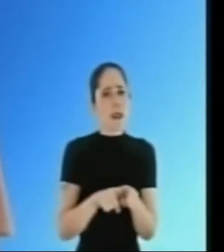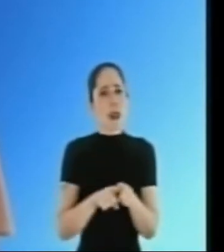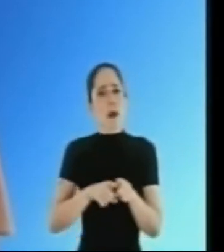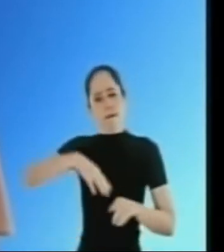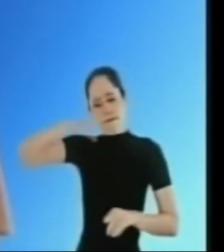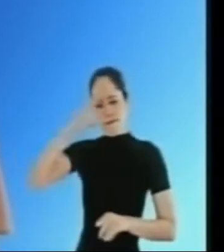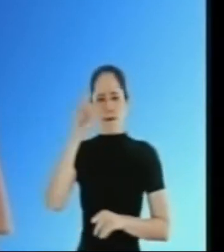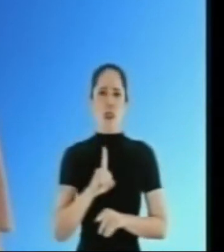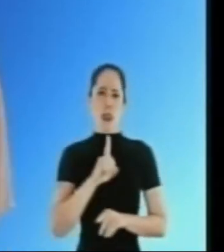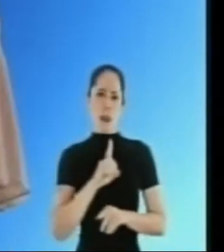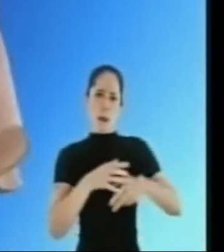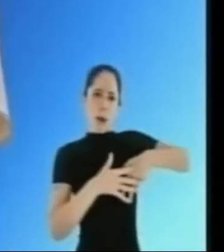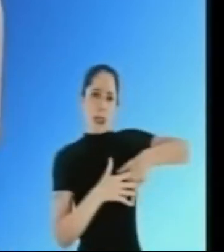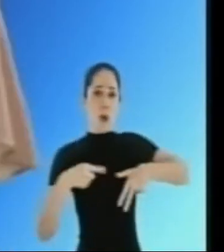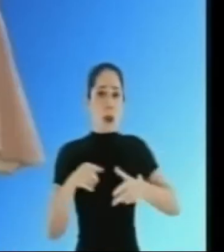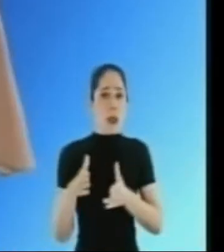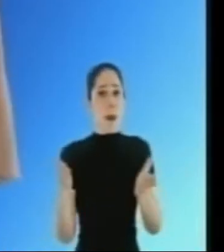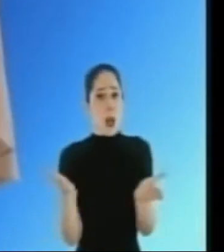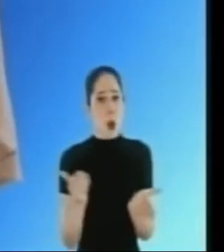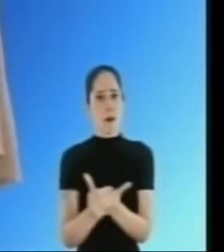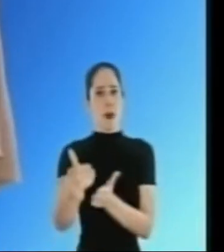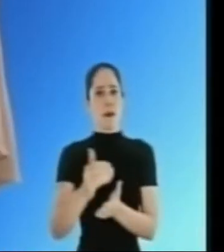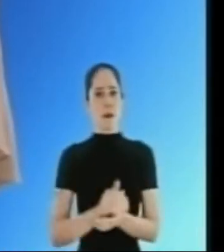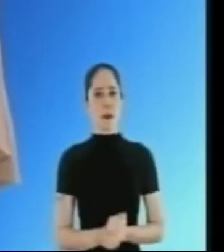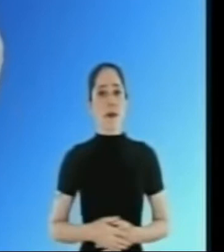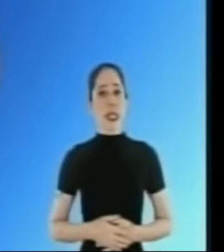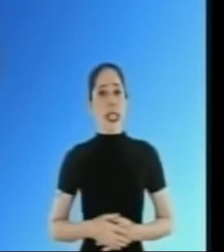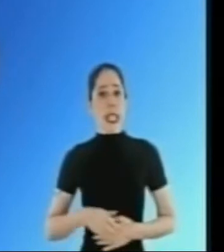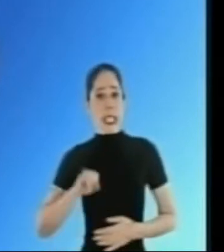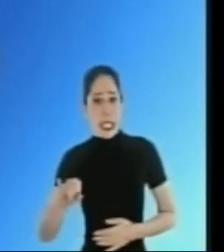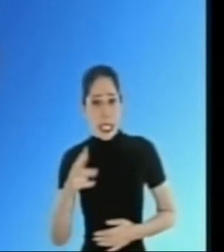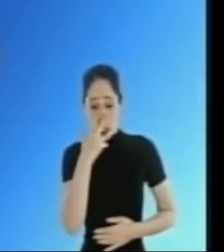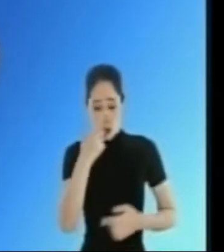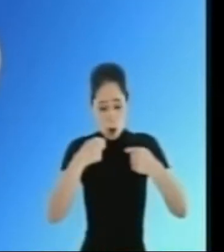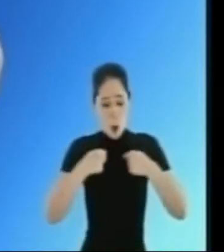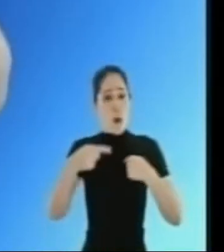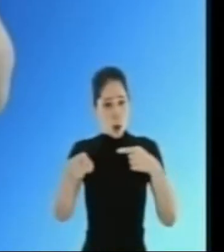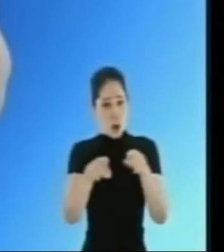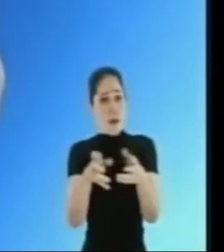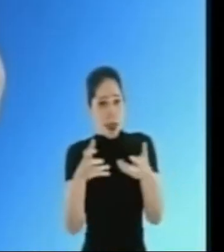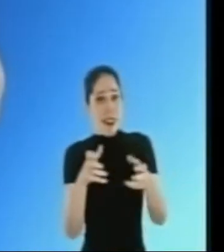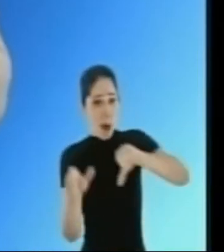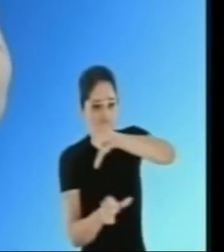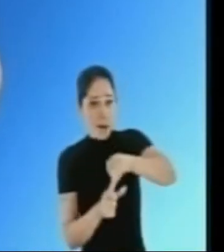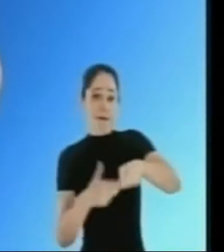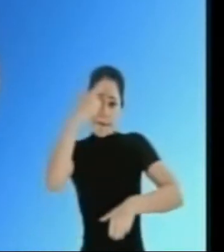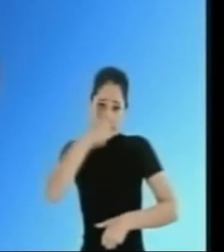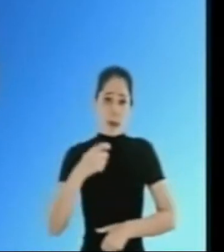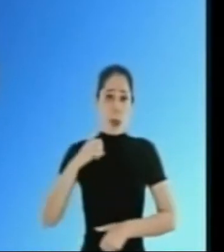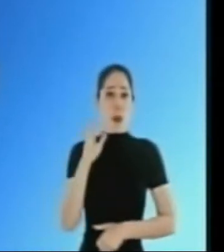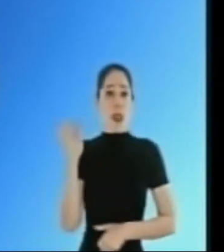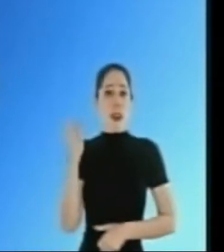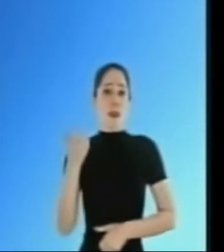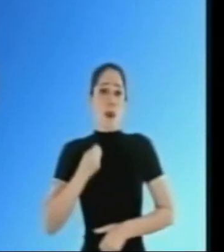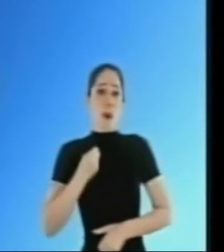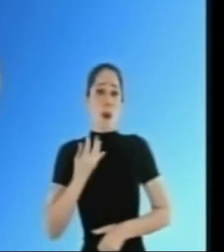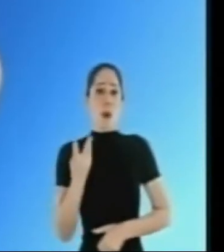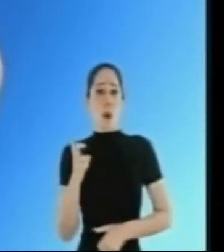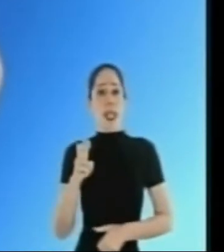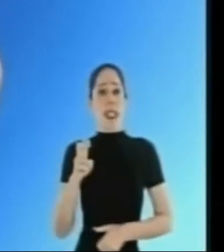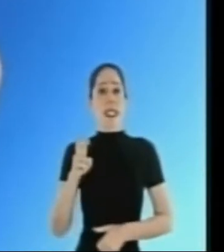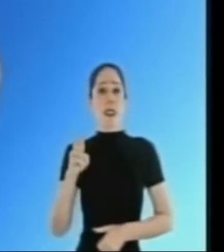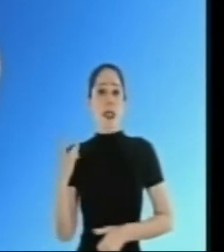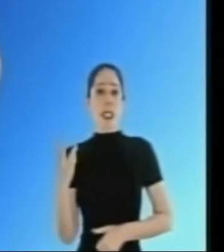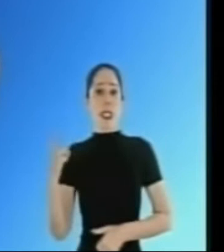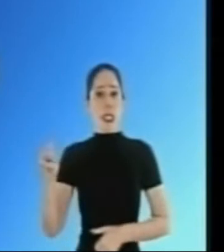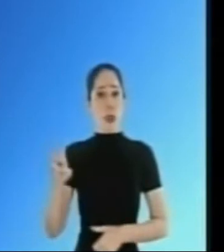SUS e fazer valer os direitos dos pacientes. A nossa caminhada começa agora. Se você deseja mudança, como eu, deputada federal, Rose Strázulas,